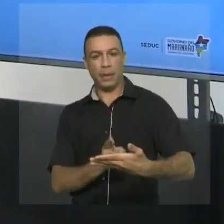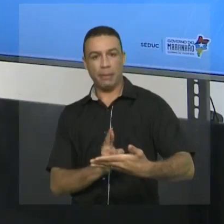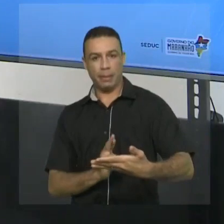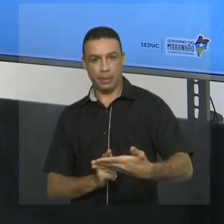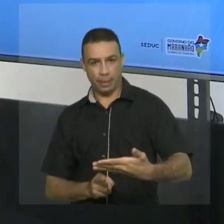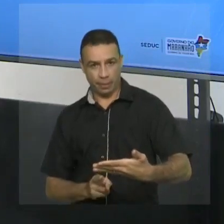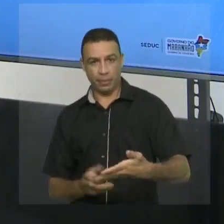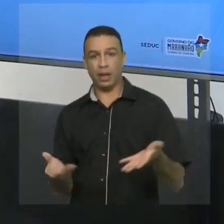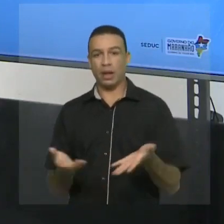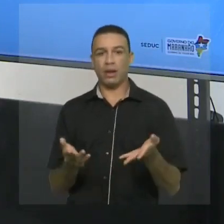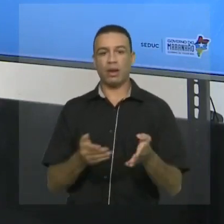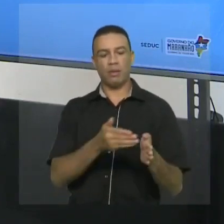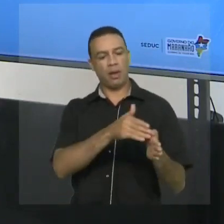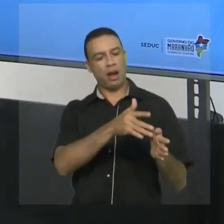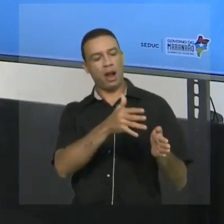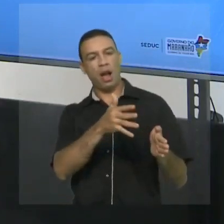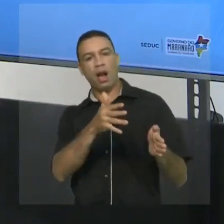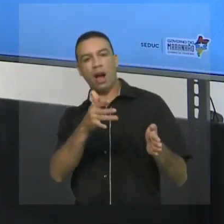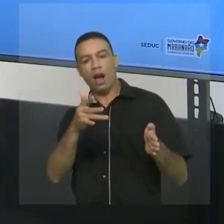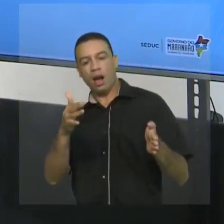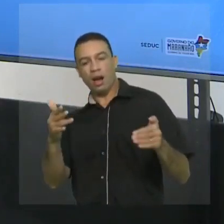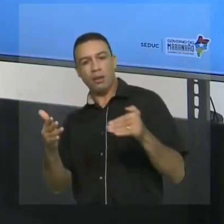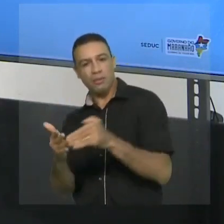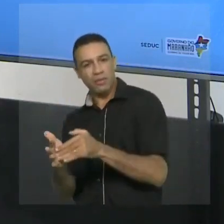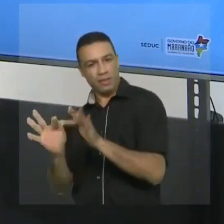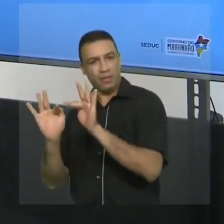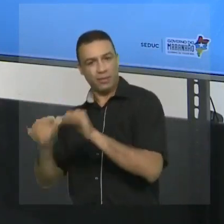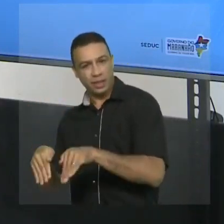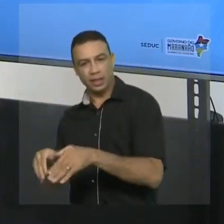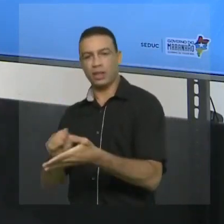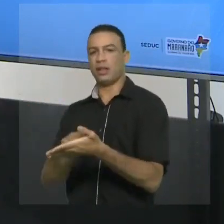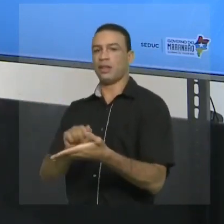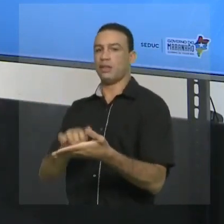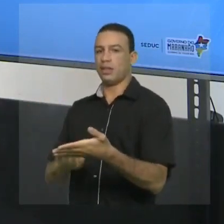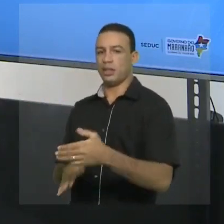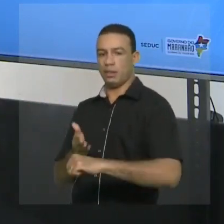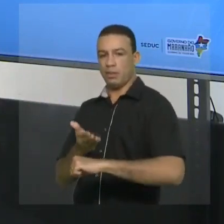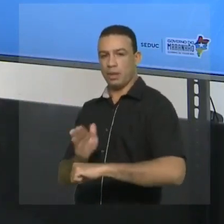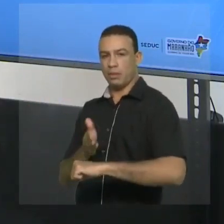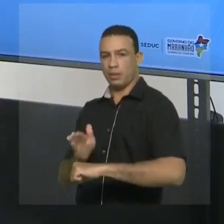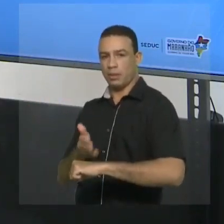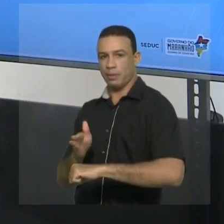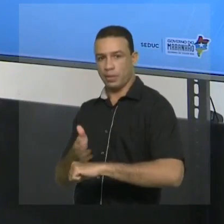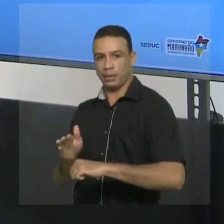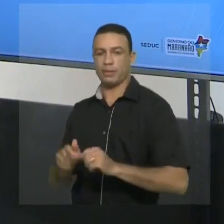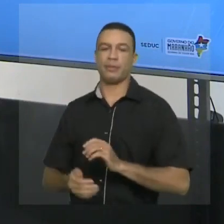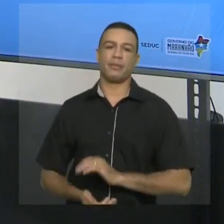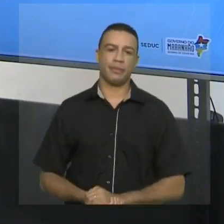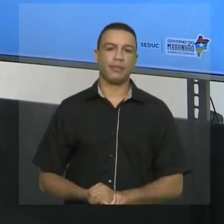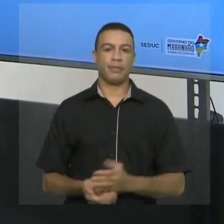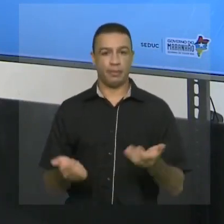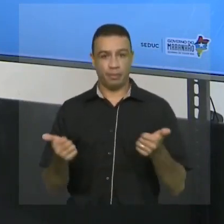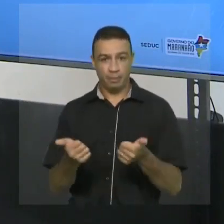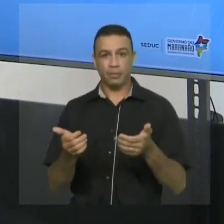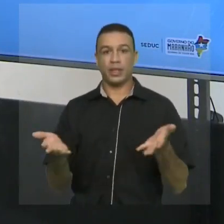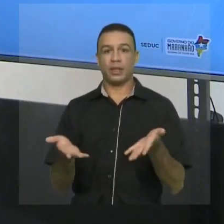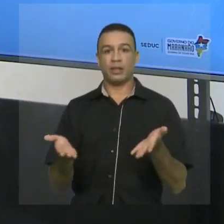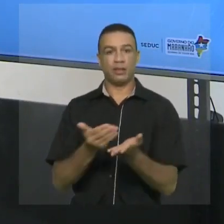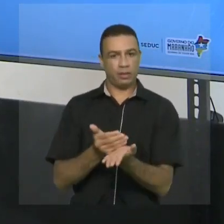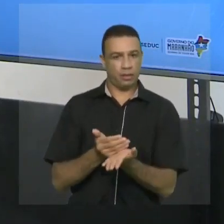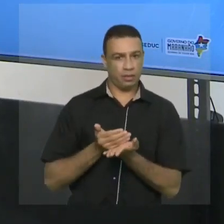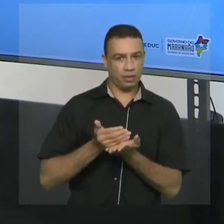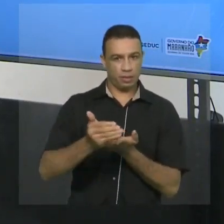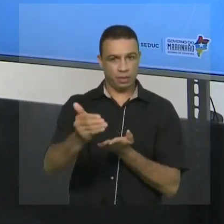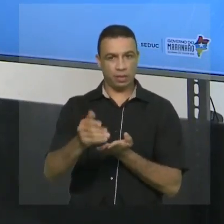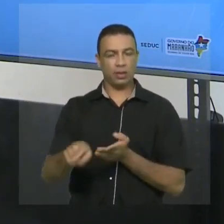todo esse conteúdo e depois resolver alguns exercícios para a gente fixar tudo o a gente falou aqui. Então, começando